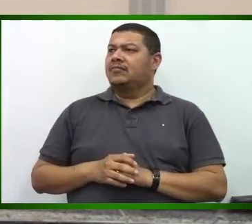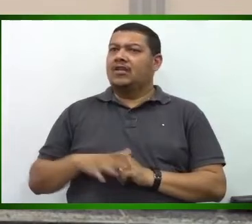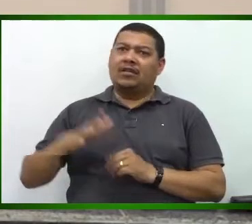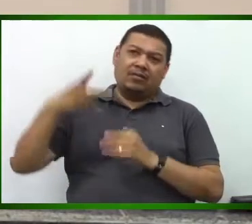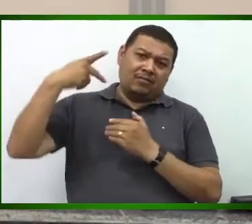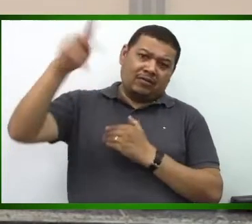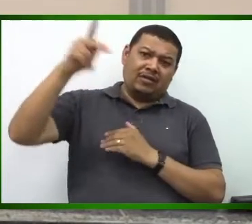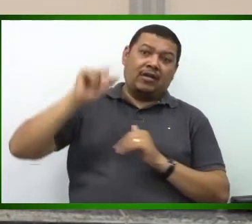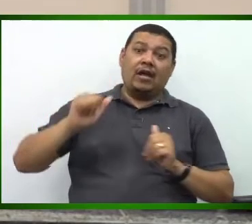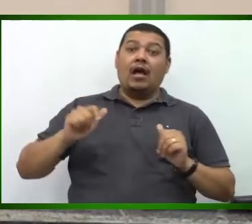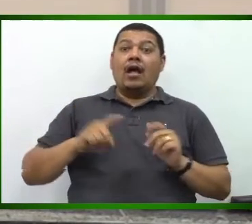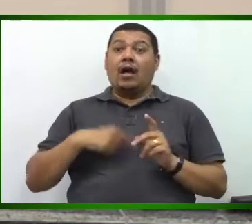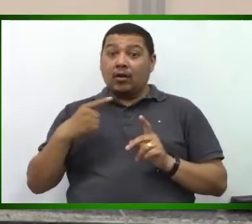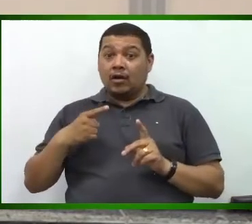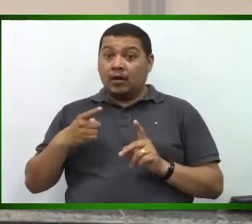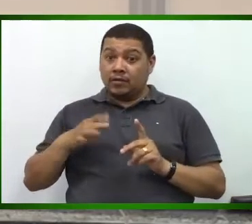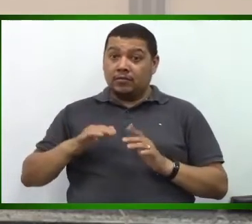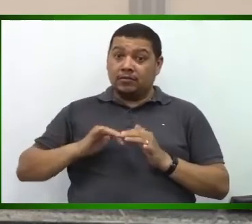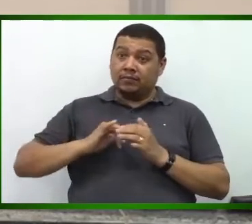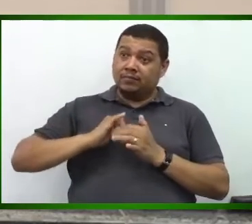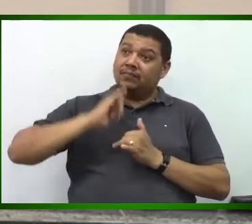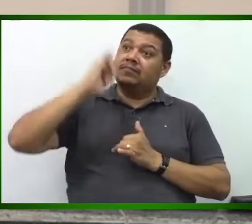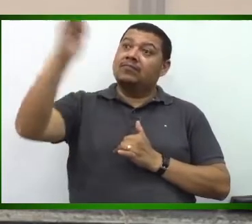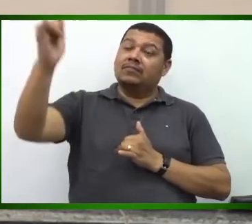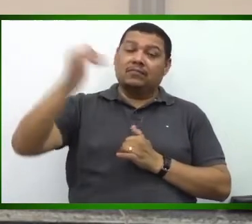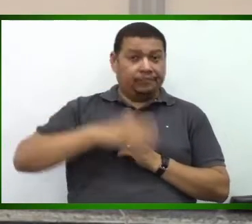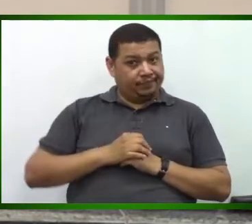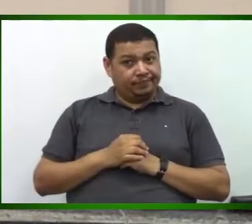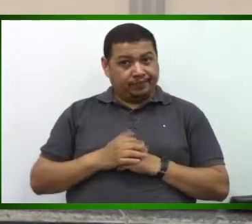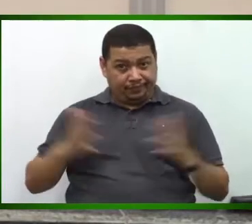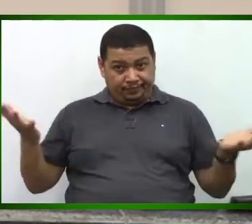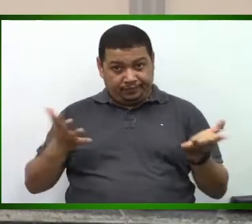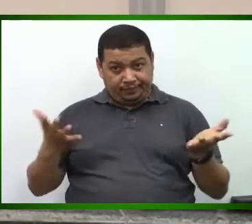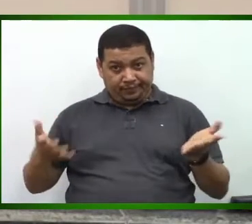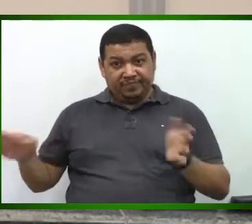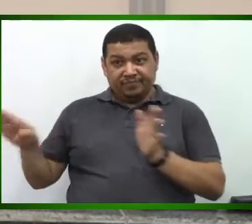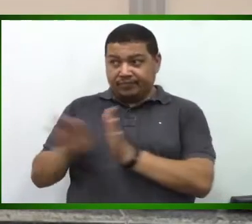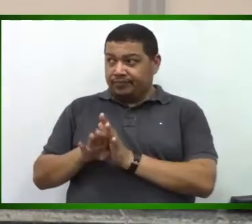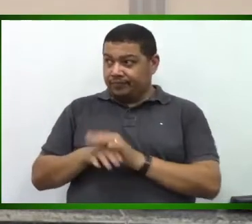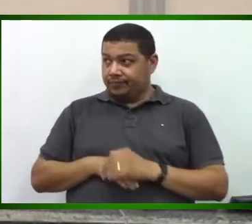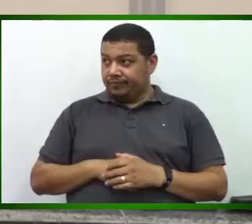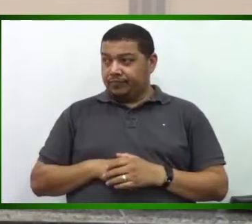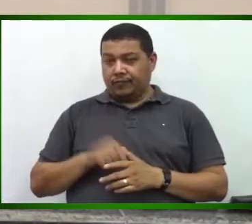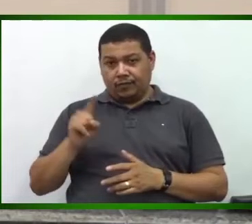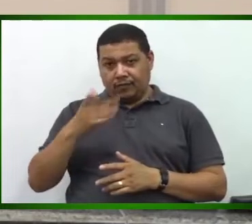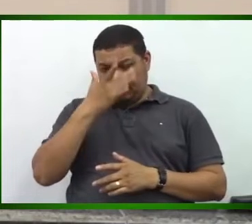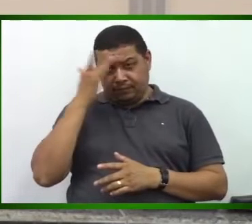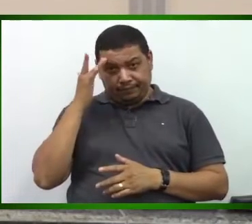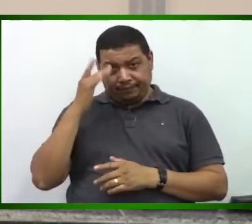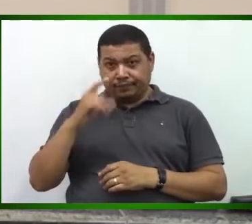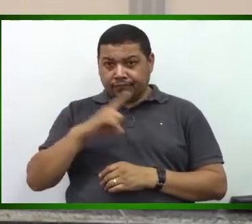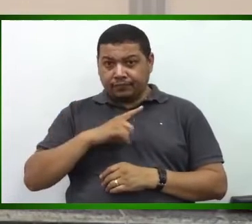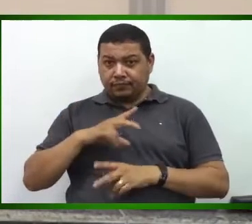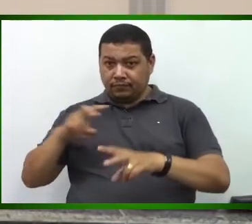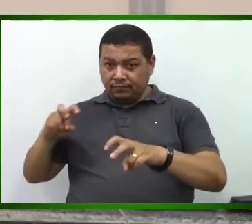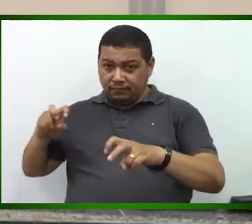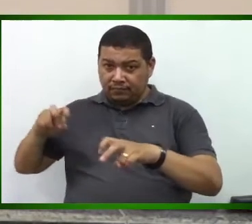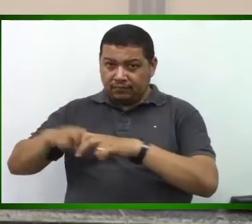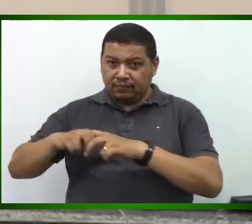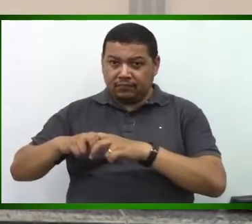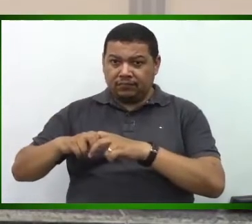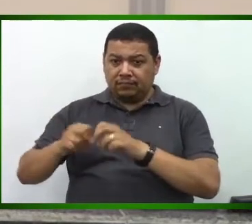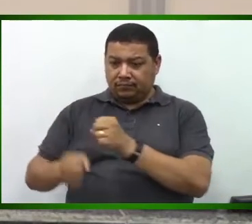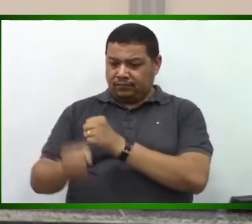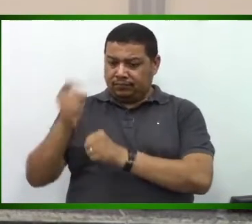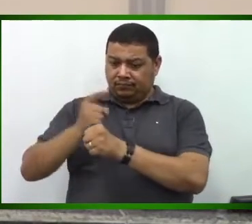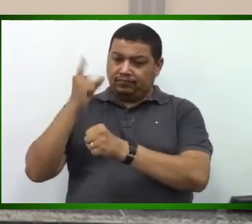Federal. E nós temos que levar até eles as demandas. E aí, hoje, chegou uma demanda de uma pessoa que teve um acidente há